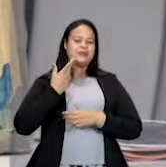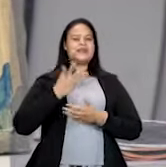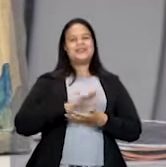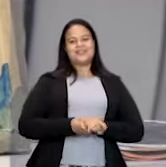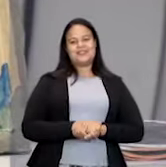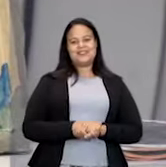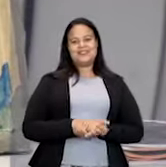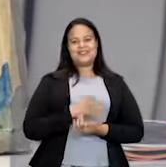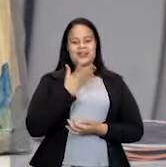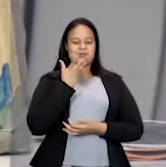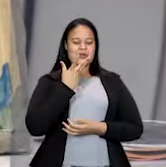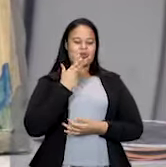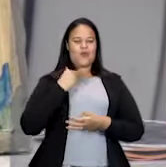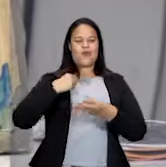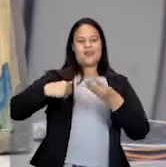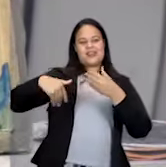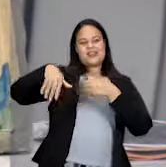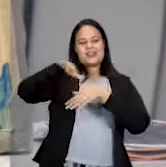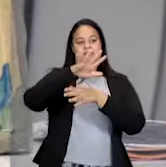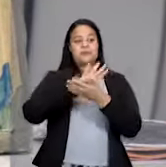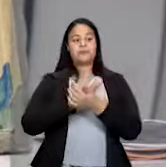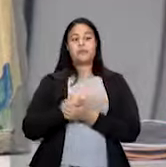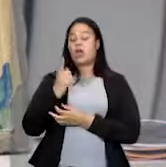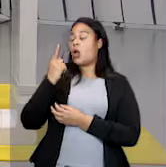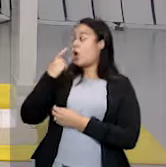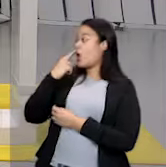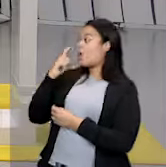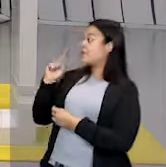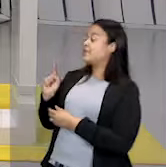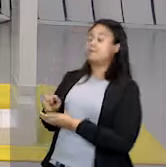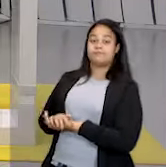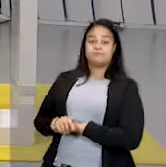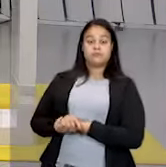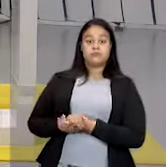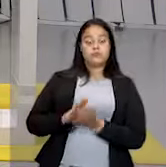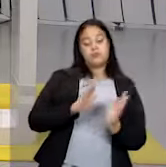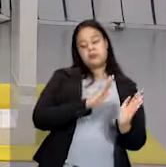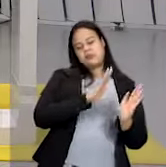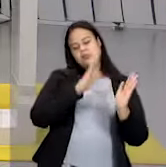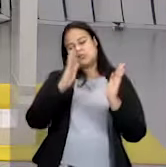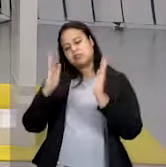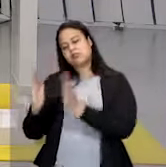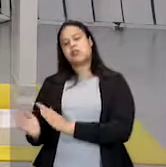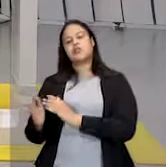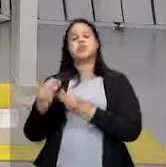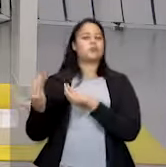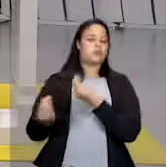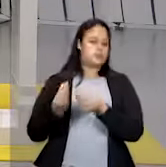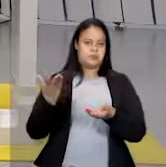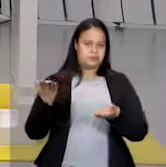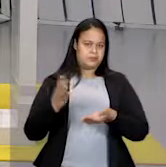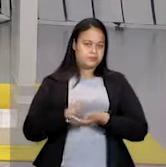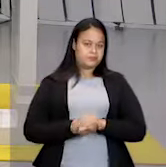Então, vou explicar para vocês o processo de uma serigrafia, tá bom? Serigrafia. No meu caso,